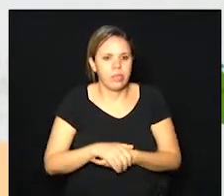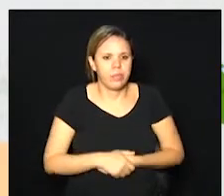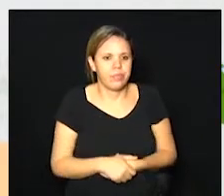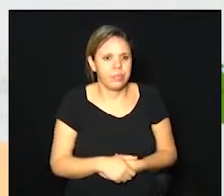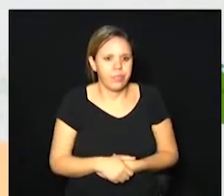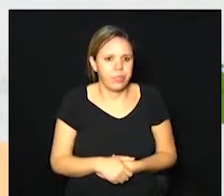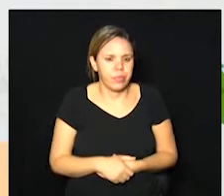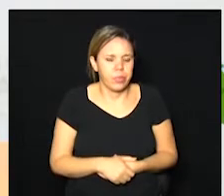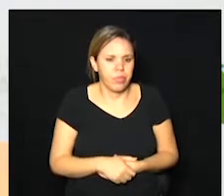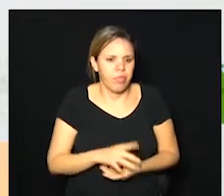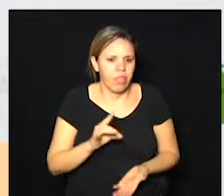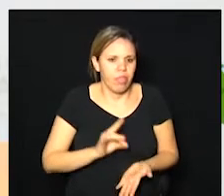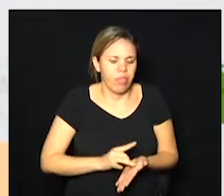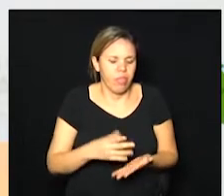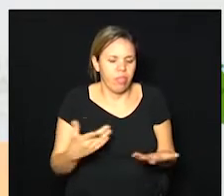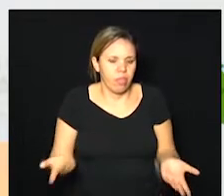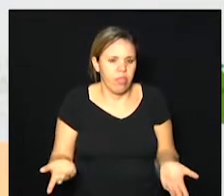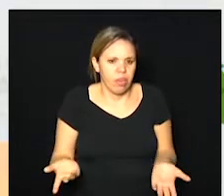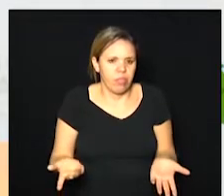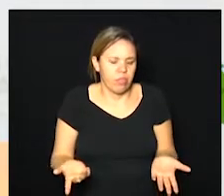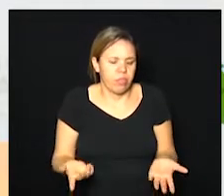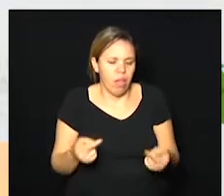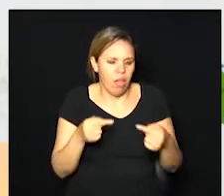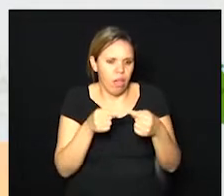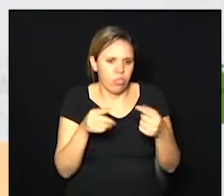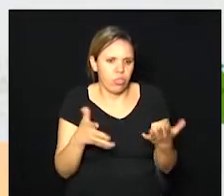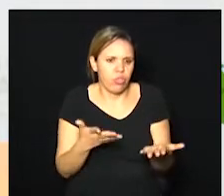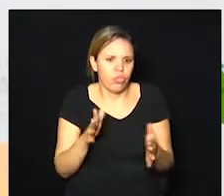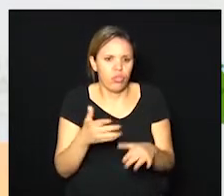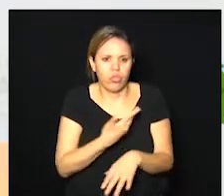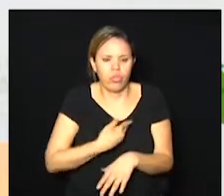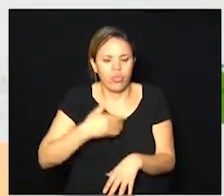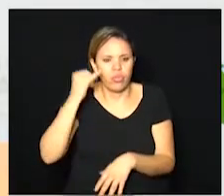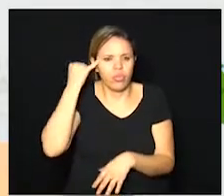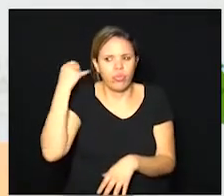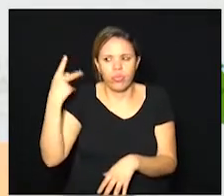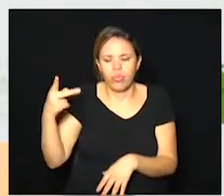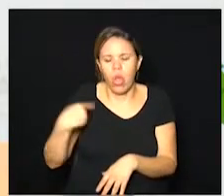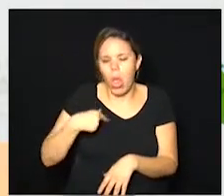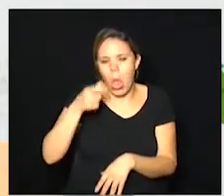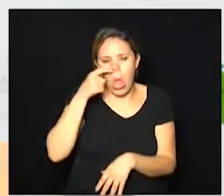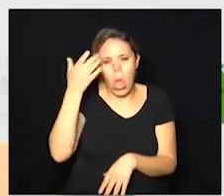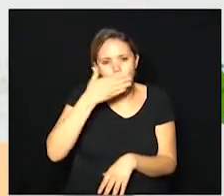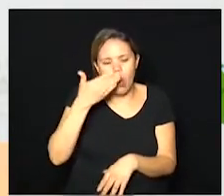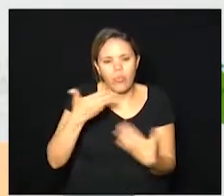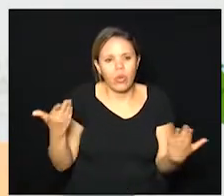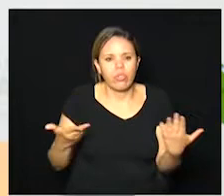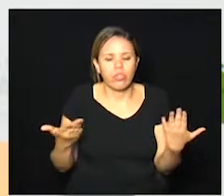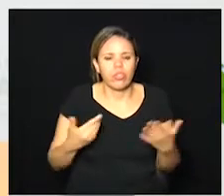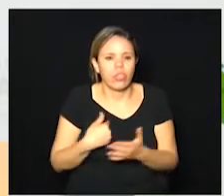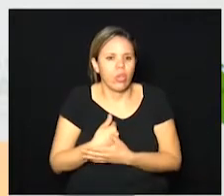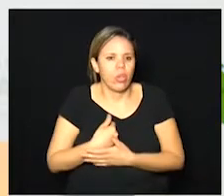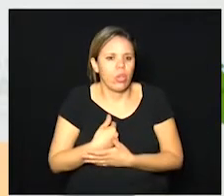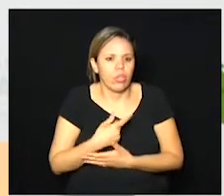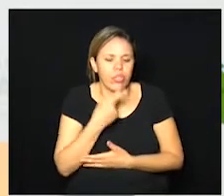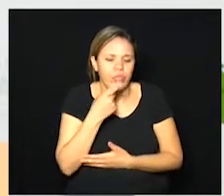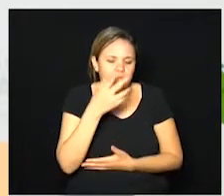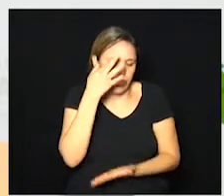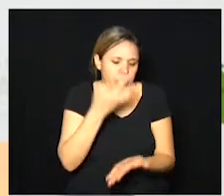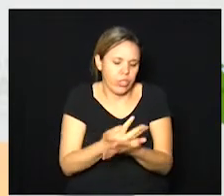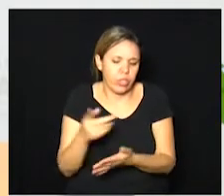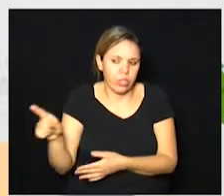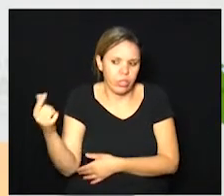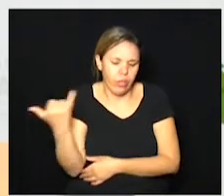na realidade né agora o governador tem eu não eu não assisti então eu estou me fiando no que vocês estão